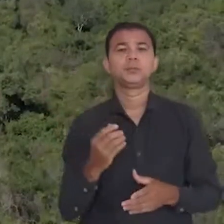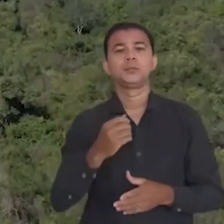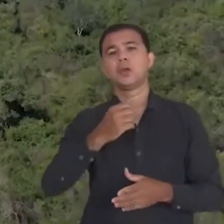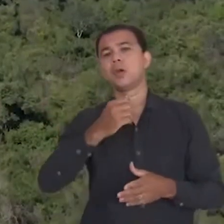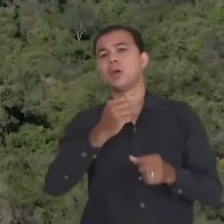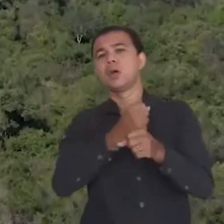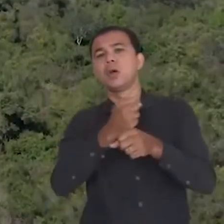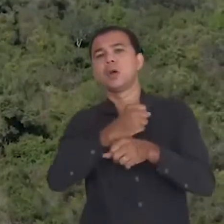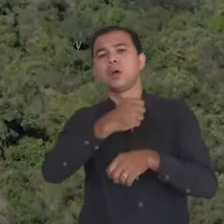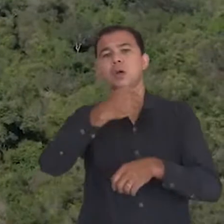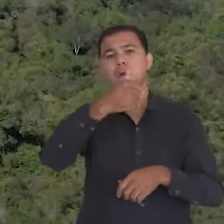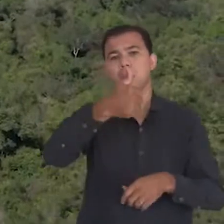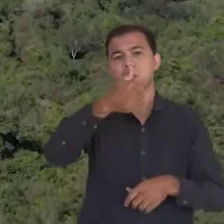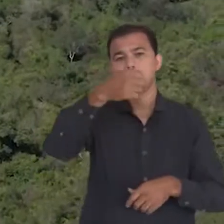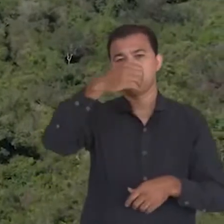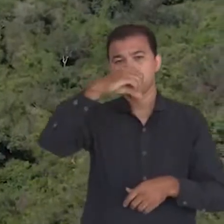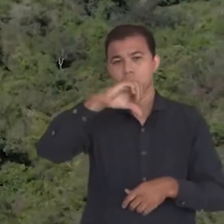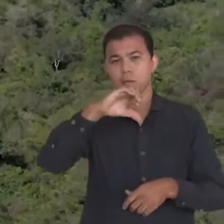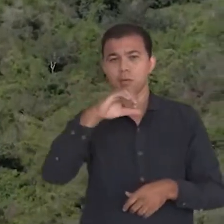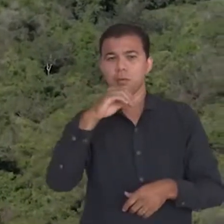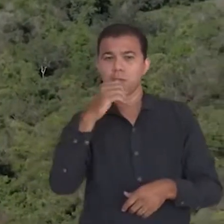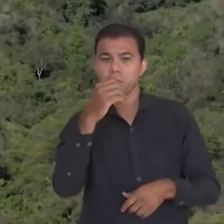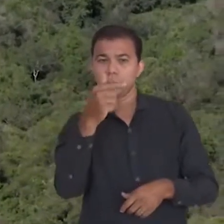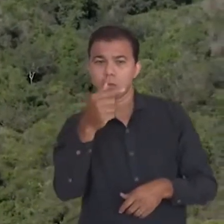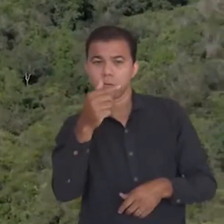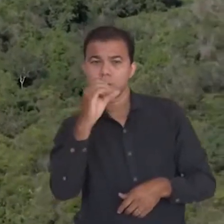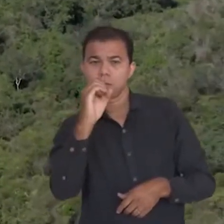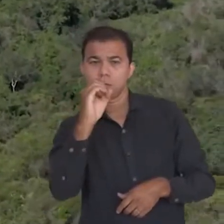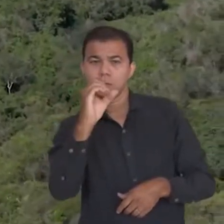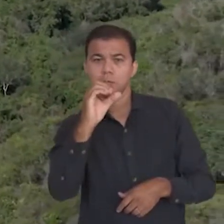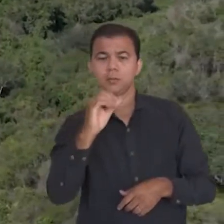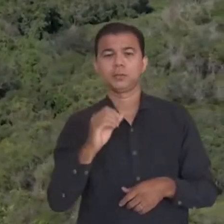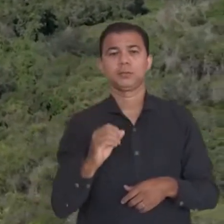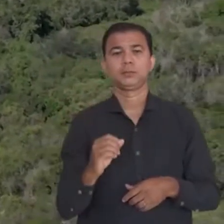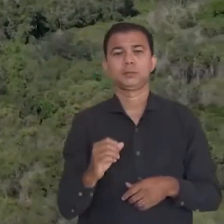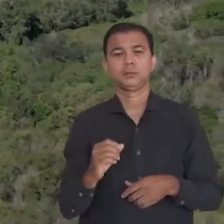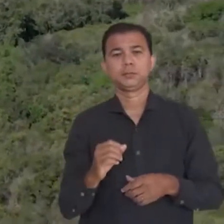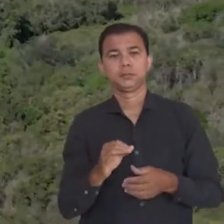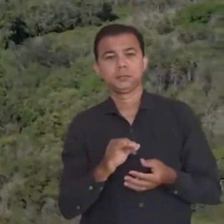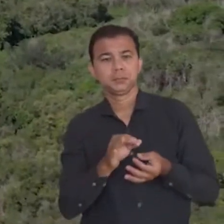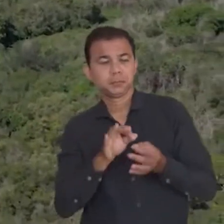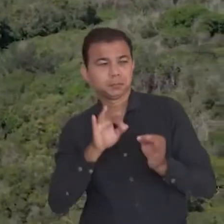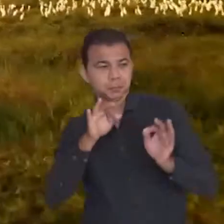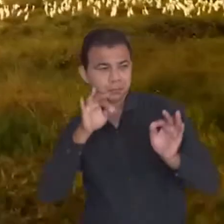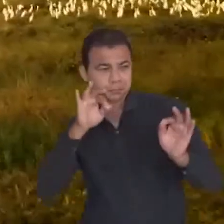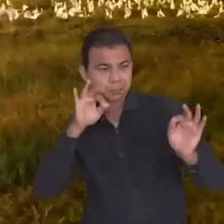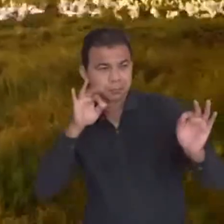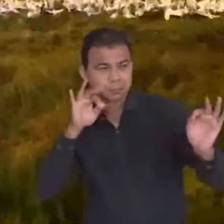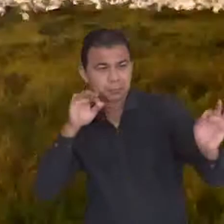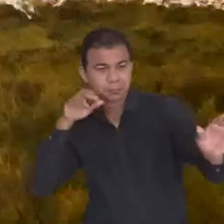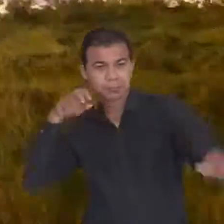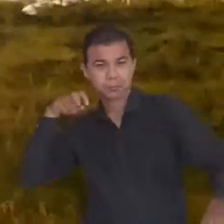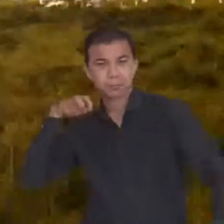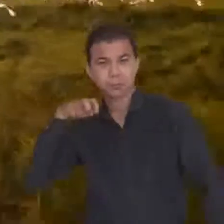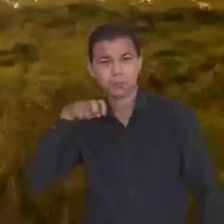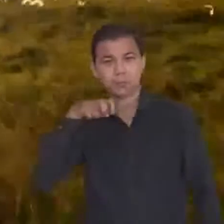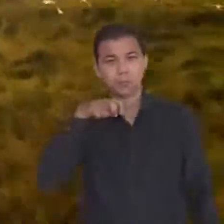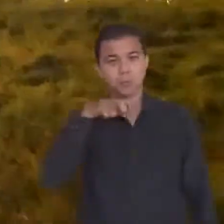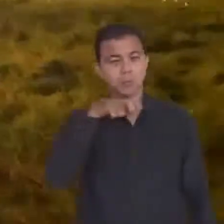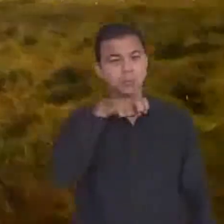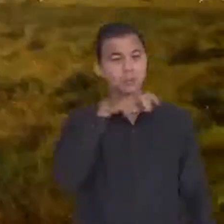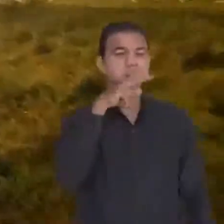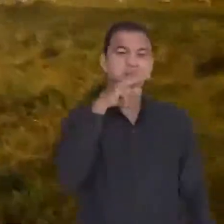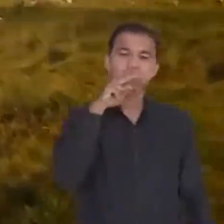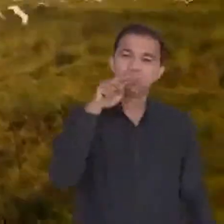70 e sua função vai muito além do transporte. Como ela corta o Pantanal, durante o trajeto é possível